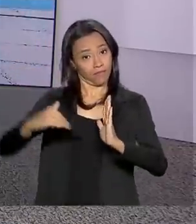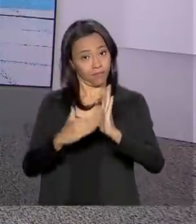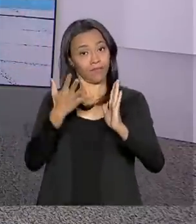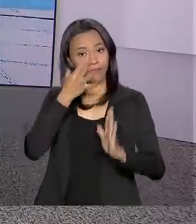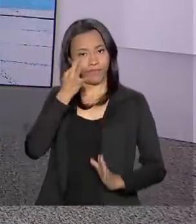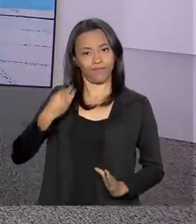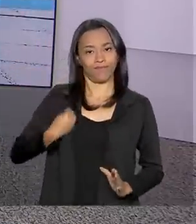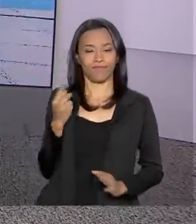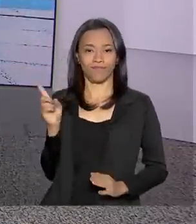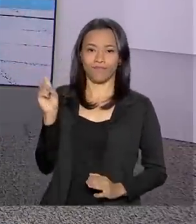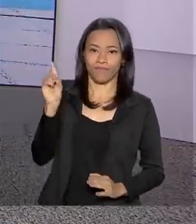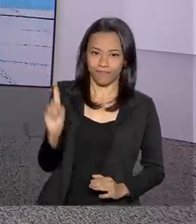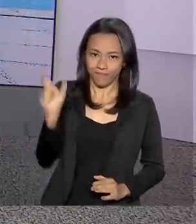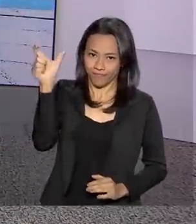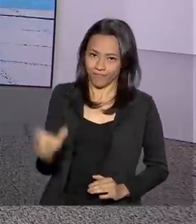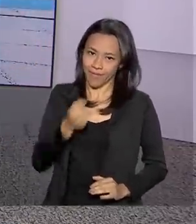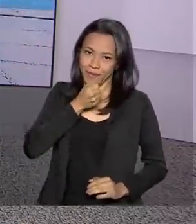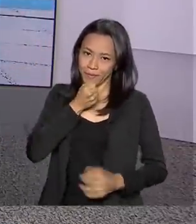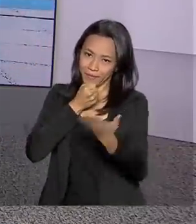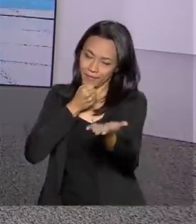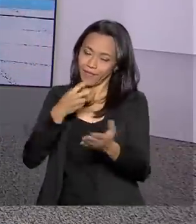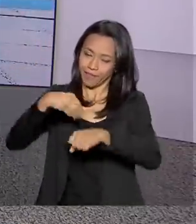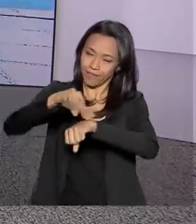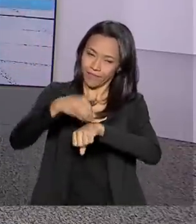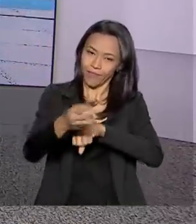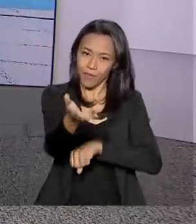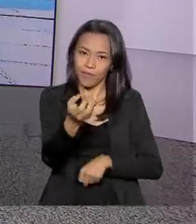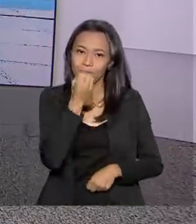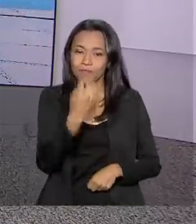as informações ao vivo para a gente. Oi, Gabriela, bom dia para você.